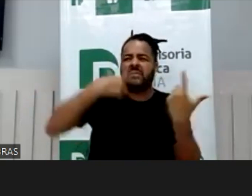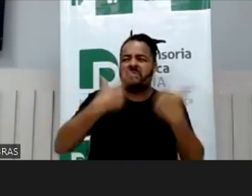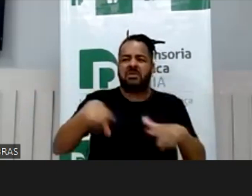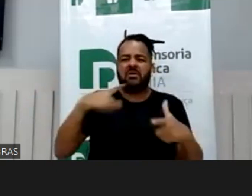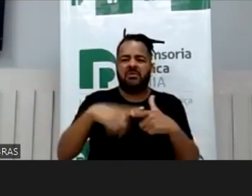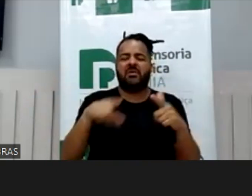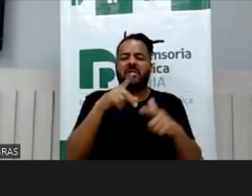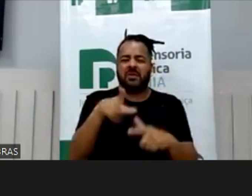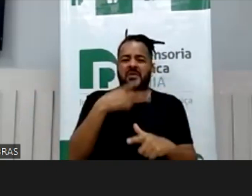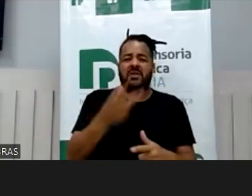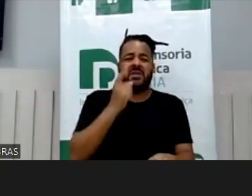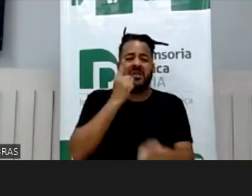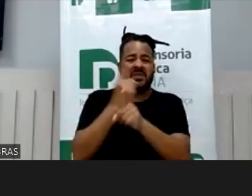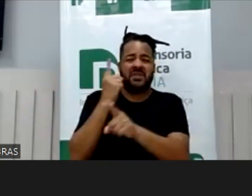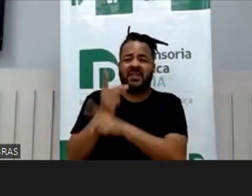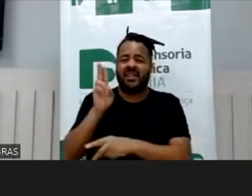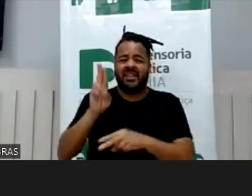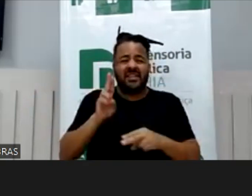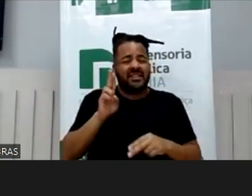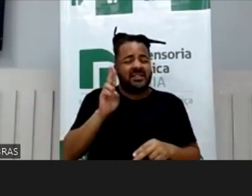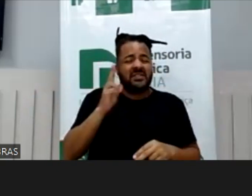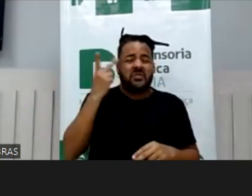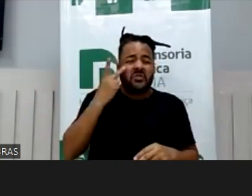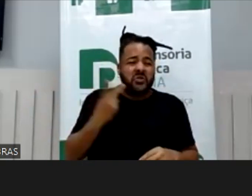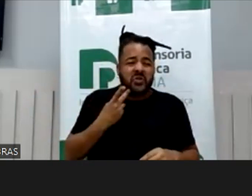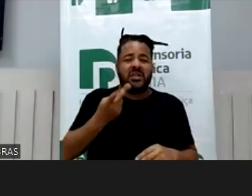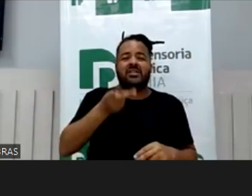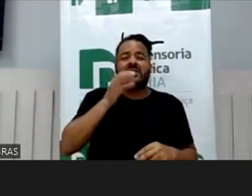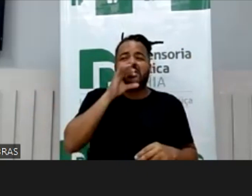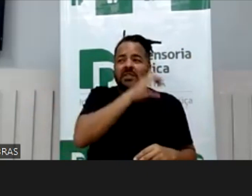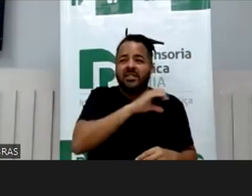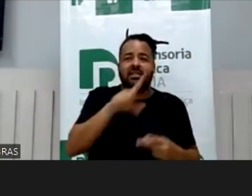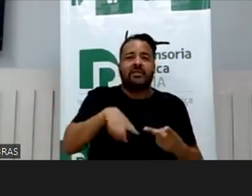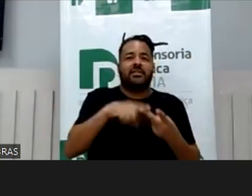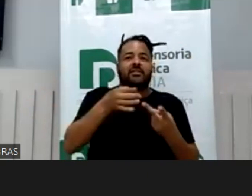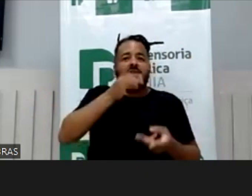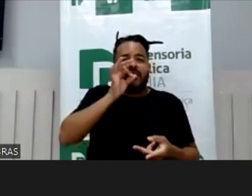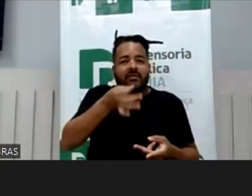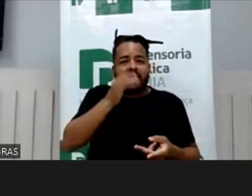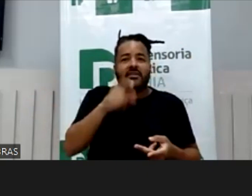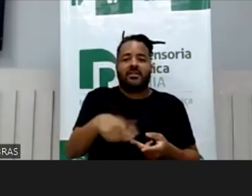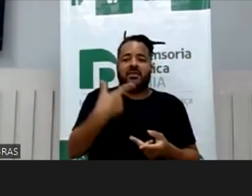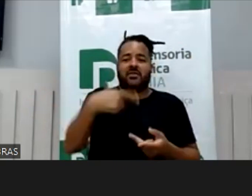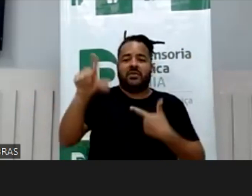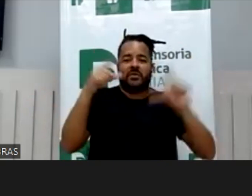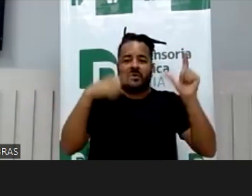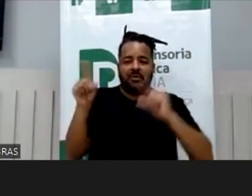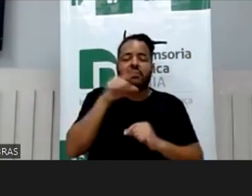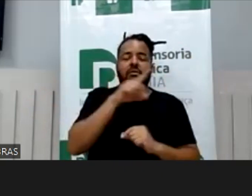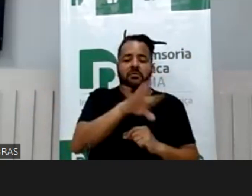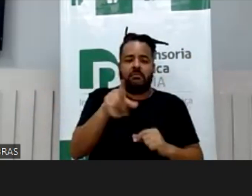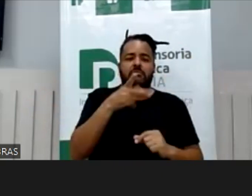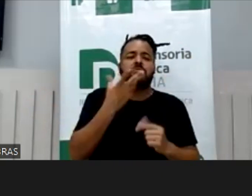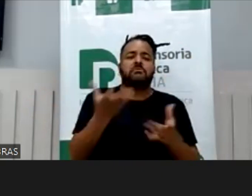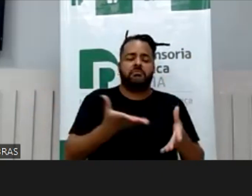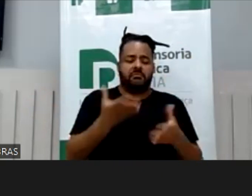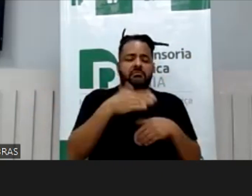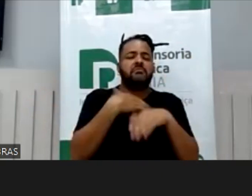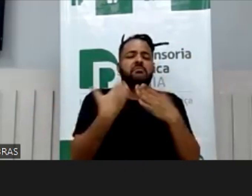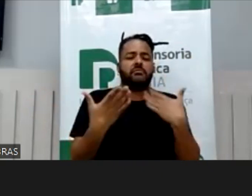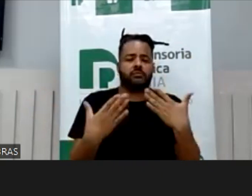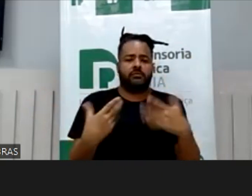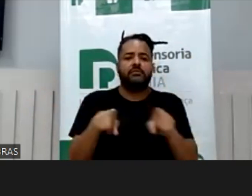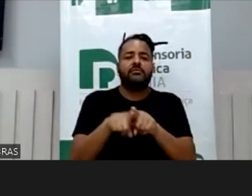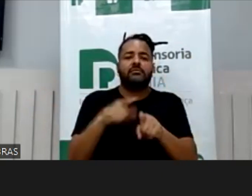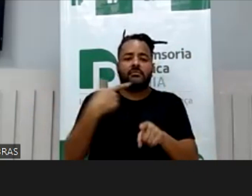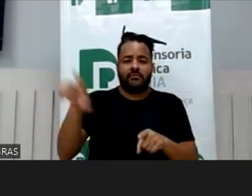se encontra, toma café, chocolate quente, conversa, e ouve, né, temas da área jurídica, que tem relevância para a sociedade em geral, e a gente faz lá